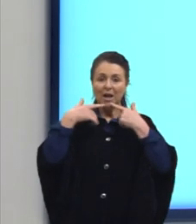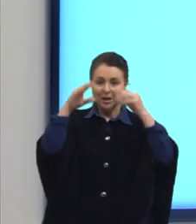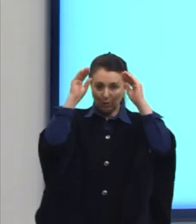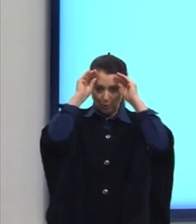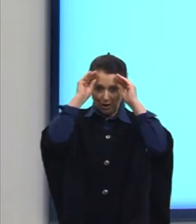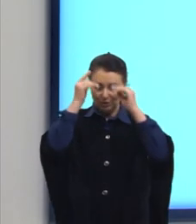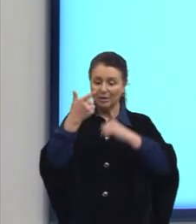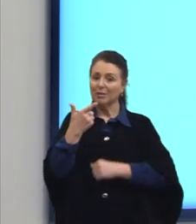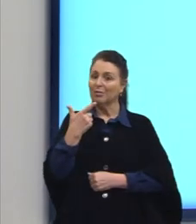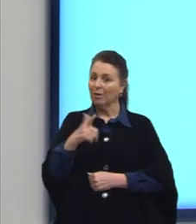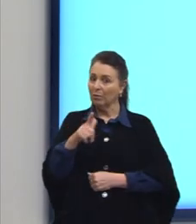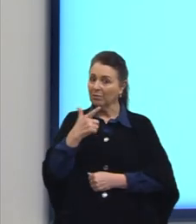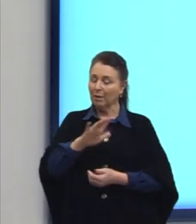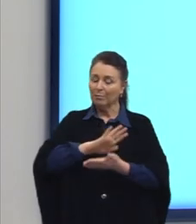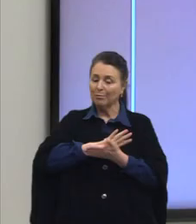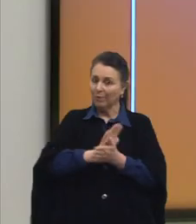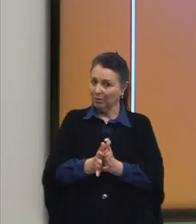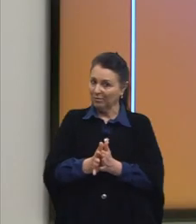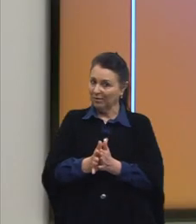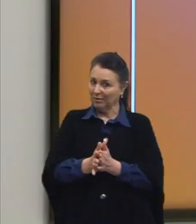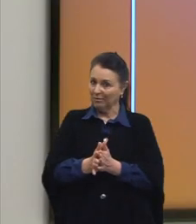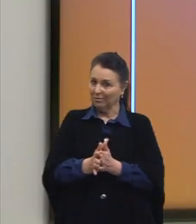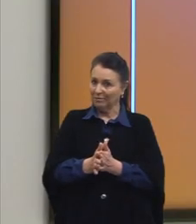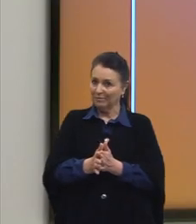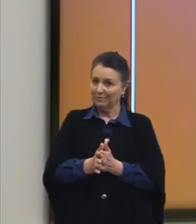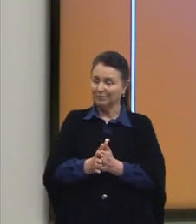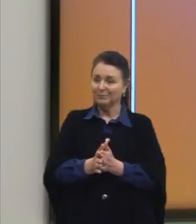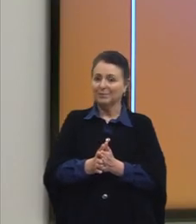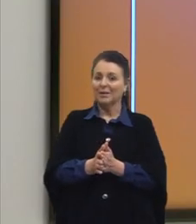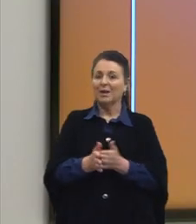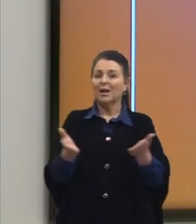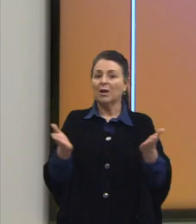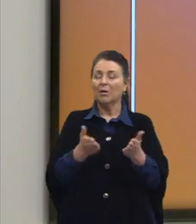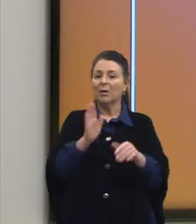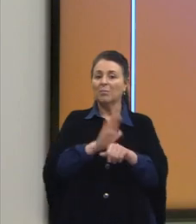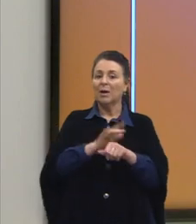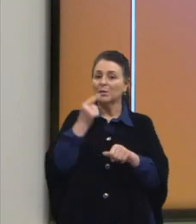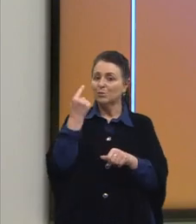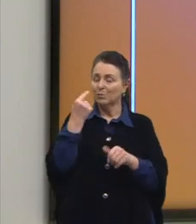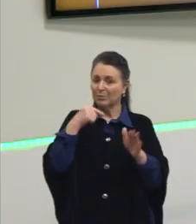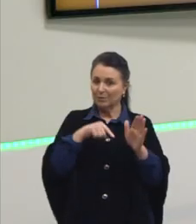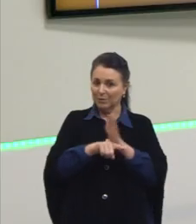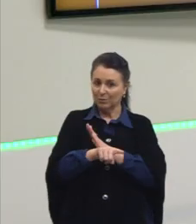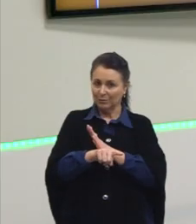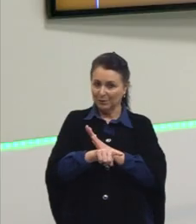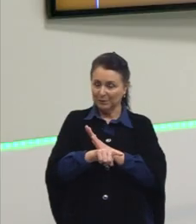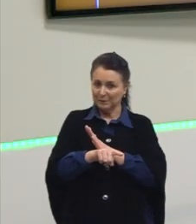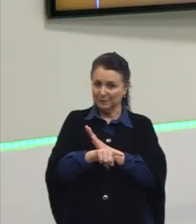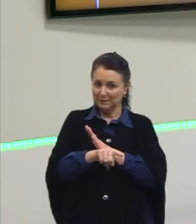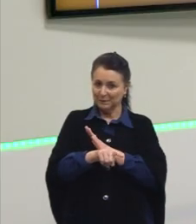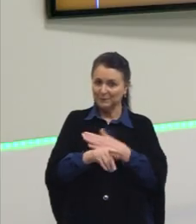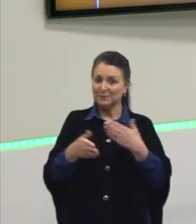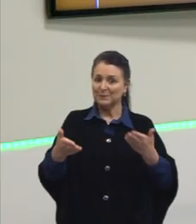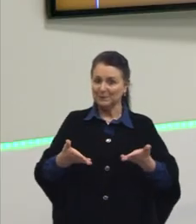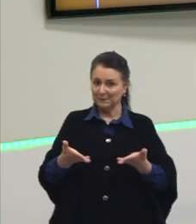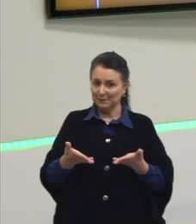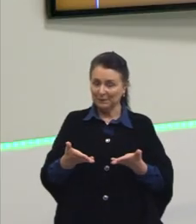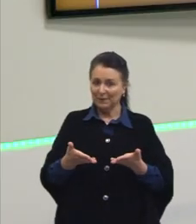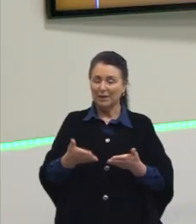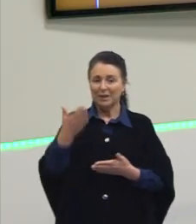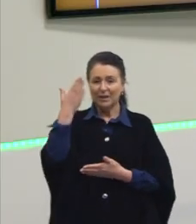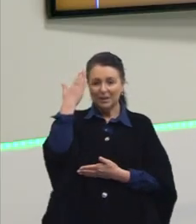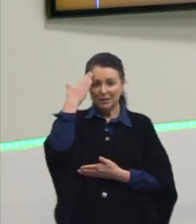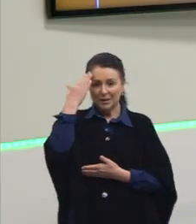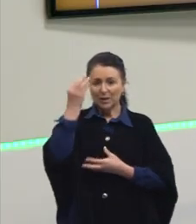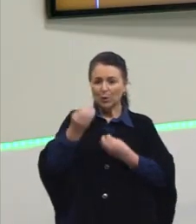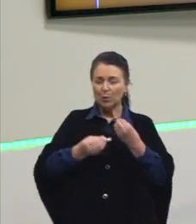preconceituosa de se olhar a língua. Vamos olhar mais uma questão aí para finalizar nossa aula de hoje e entender como